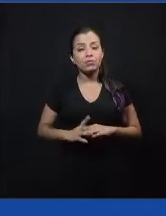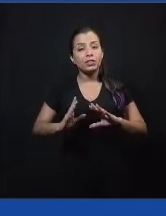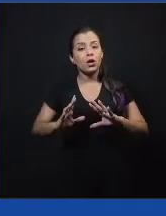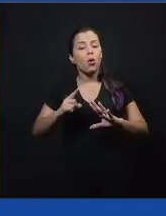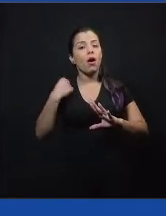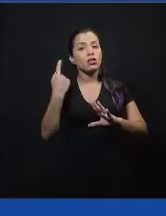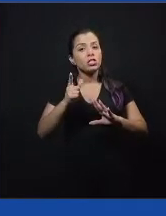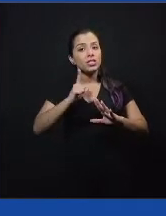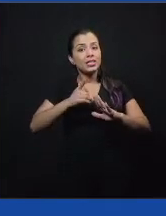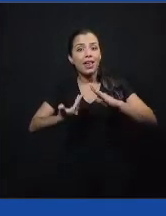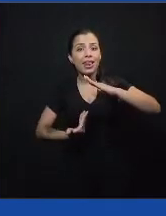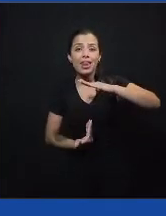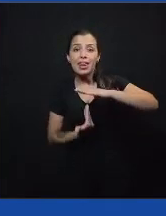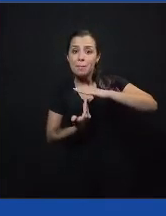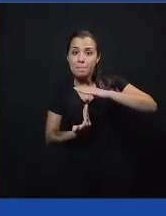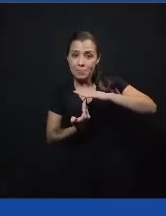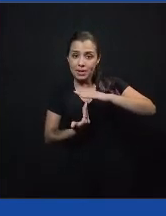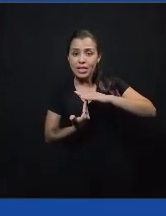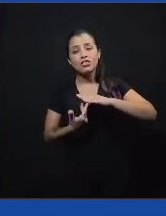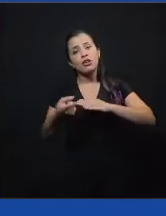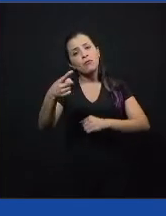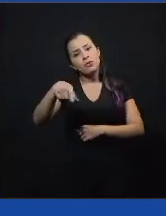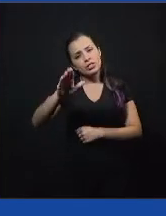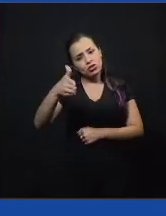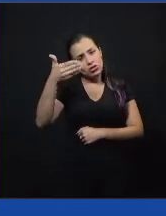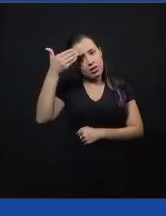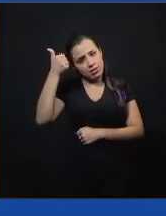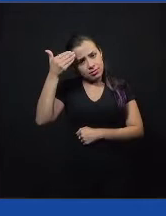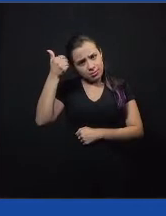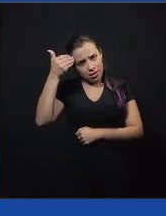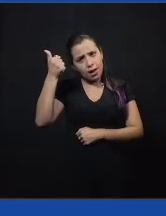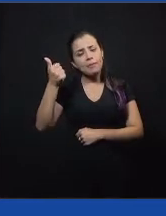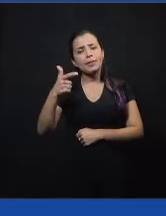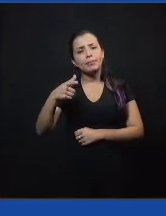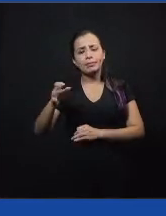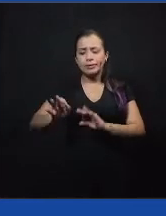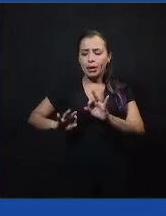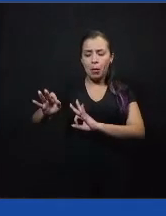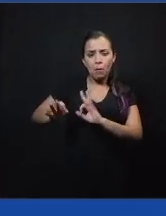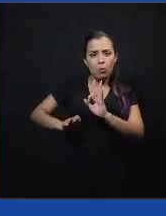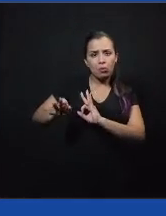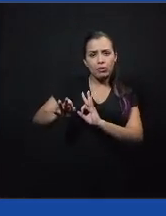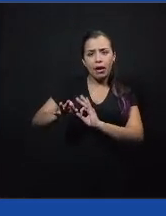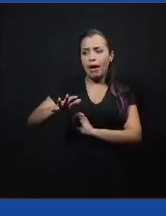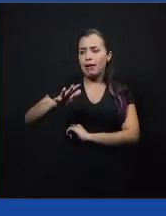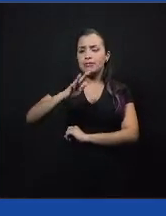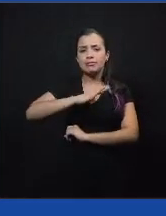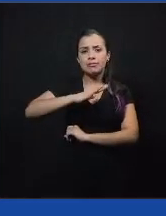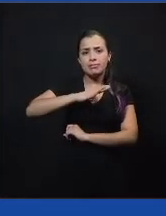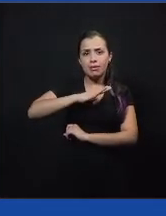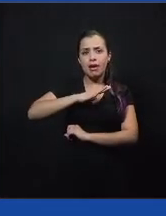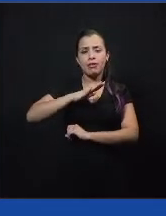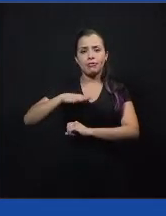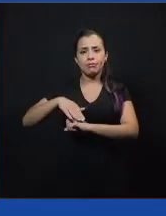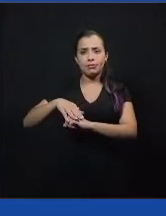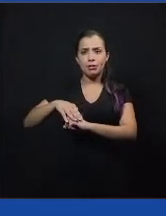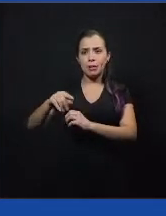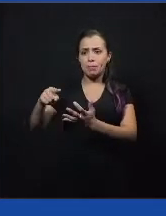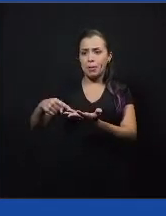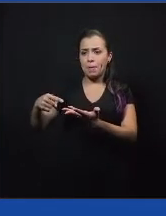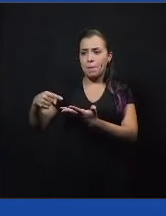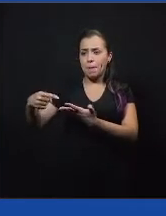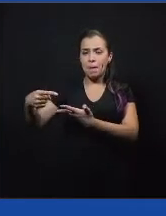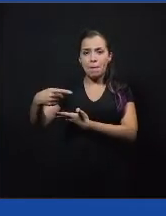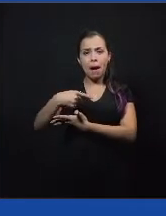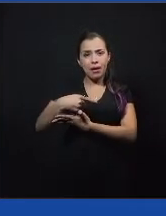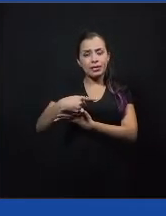limitação que todos vocês sabem, de não estar lá na cidade fazendo oficinas e com uma equipe de filmagem. Então, gente